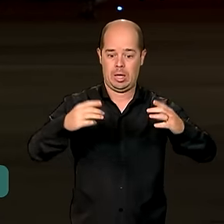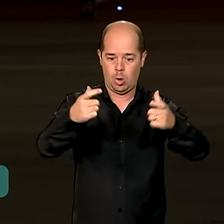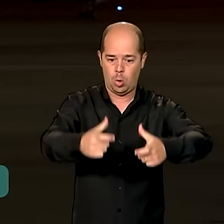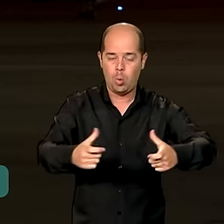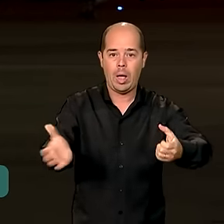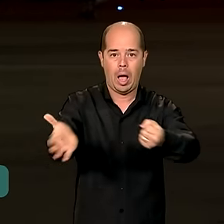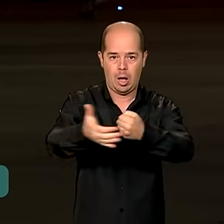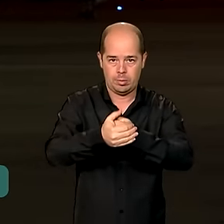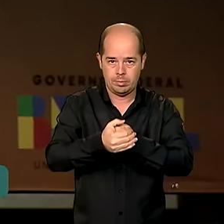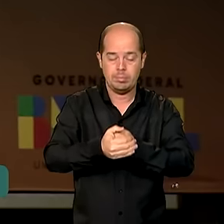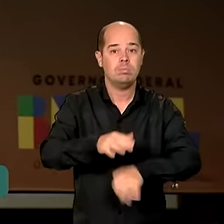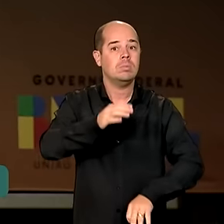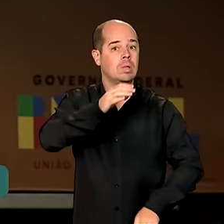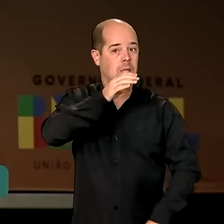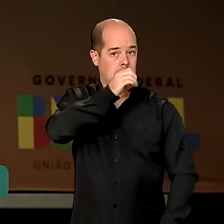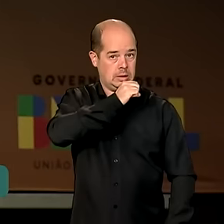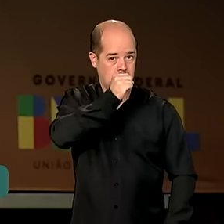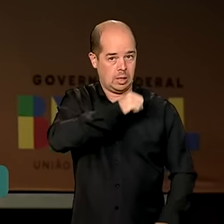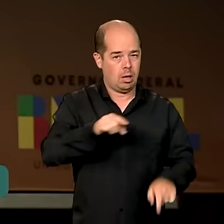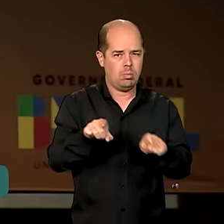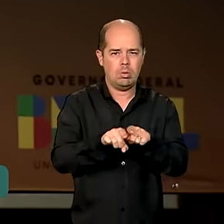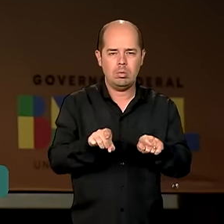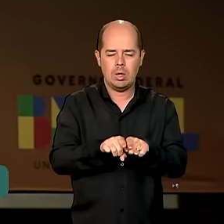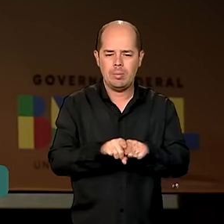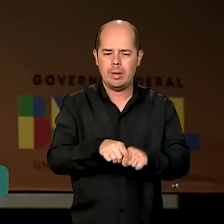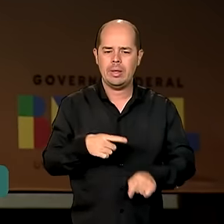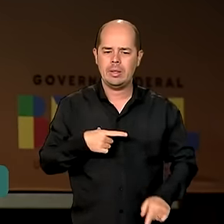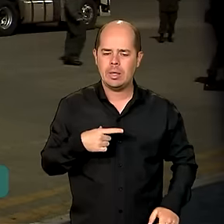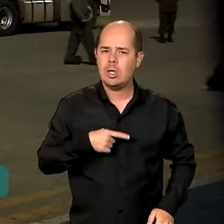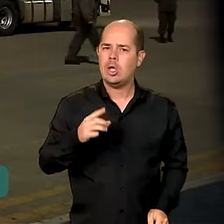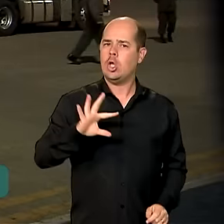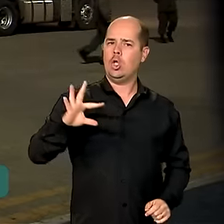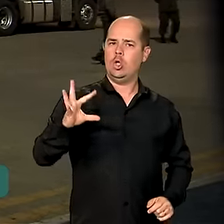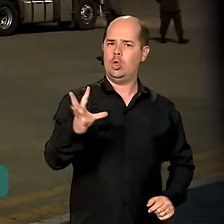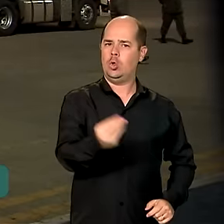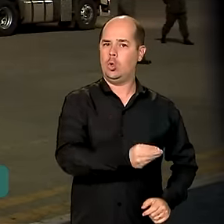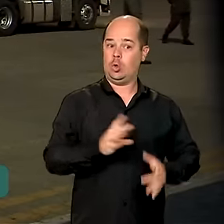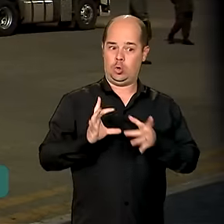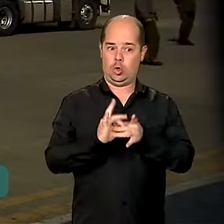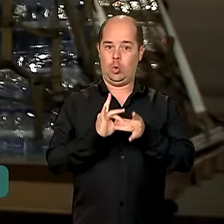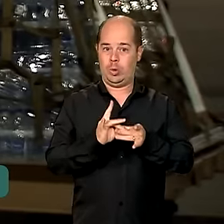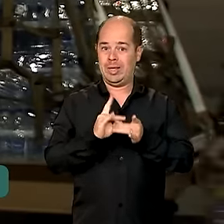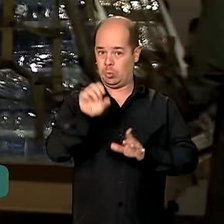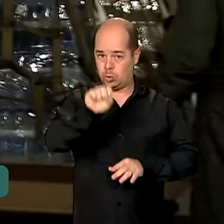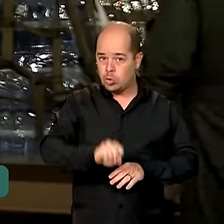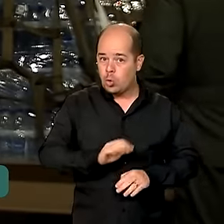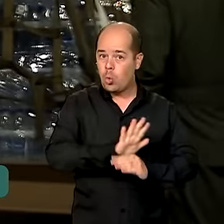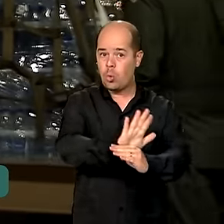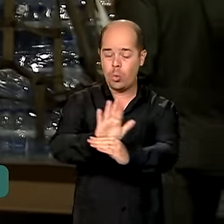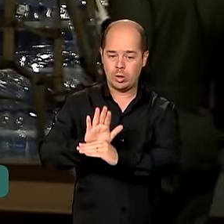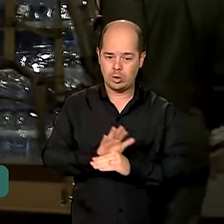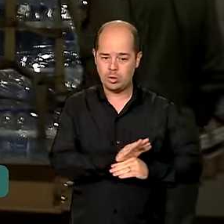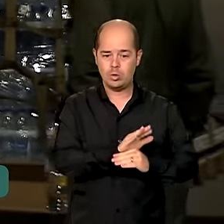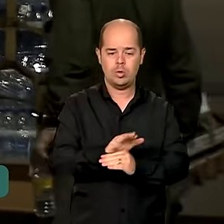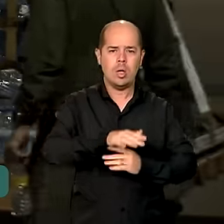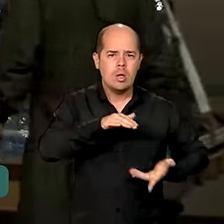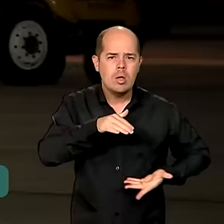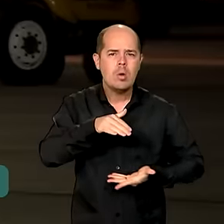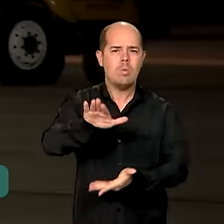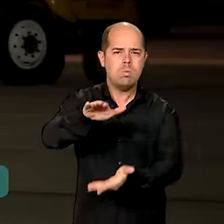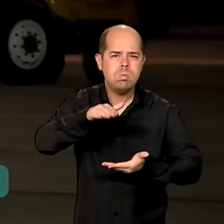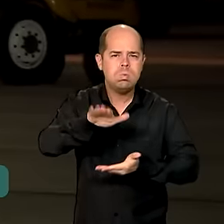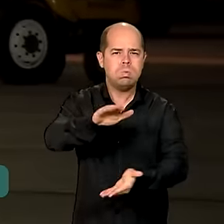Também no sábado, a campanha Todos Unidos pelo Sul deu início a uma ação para o envio de mais de 400